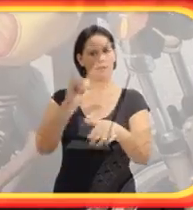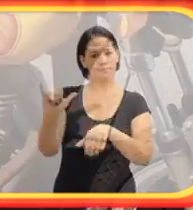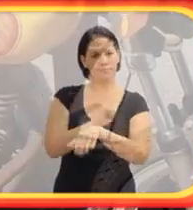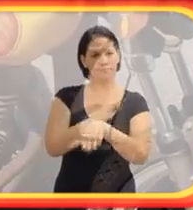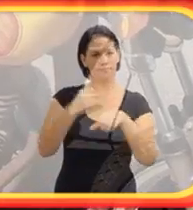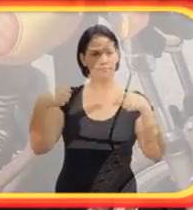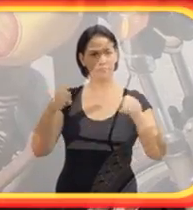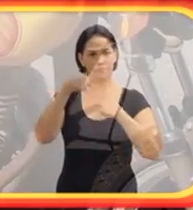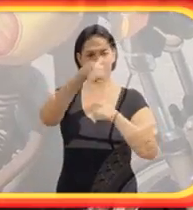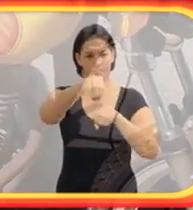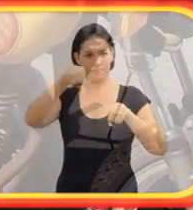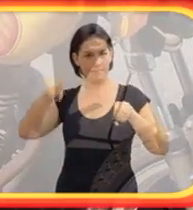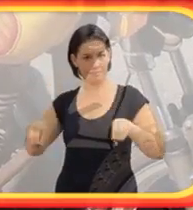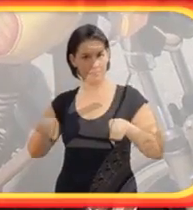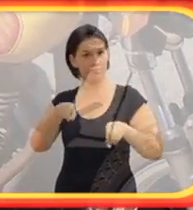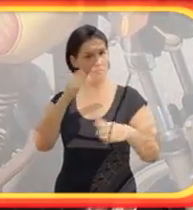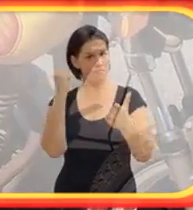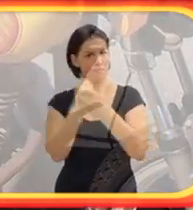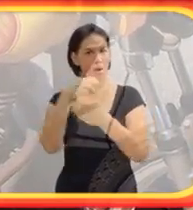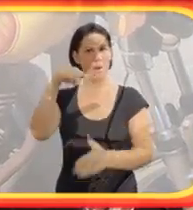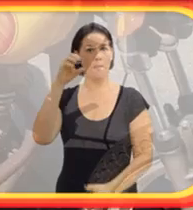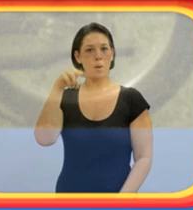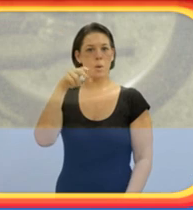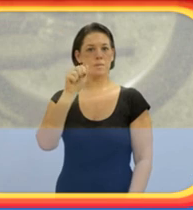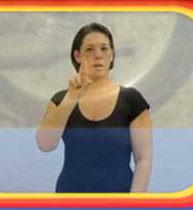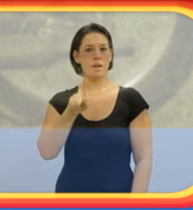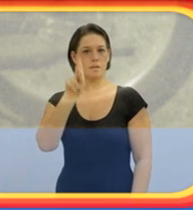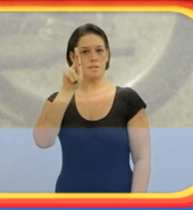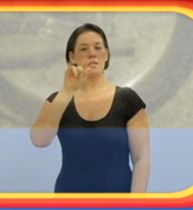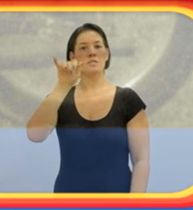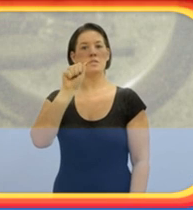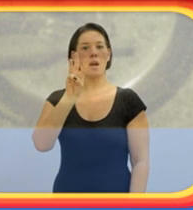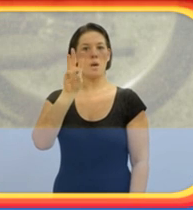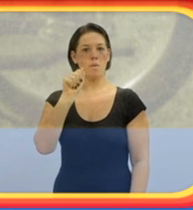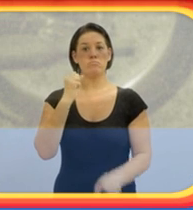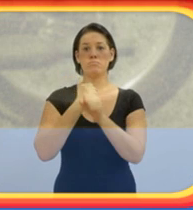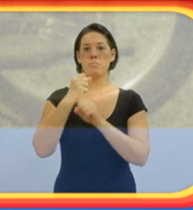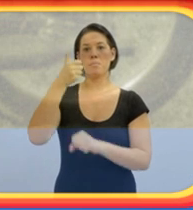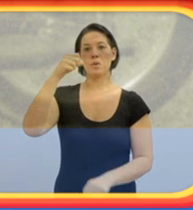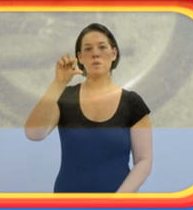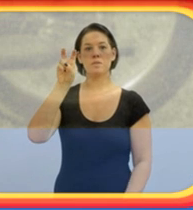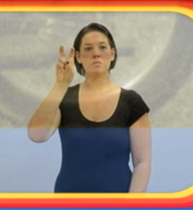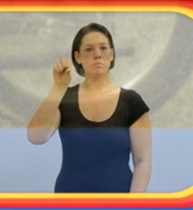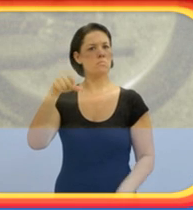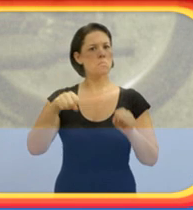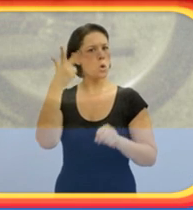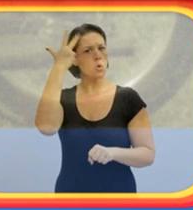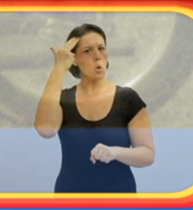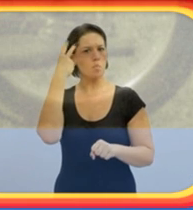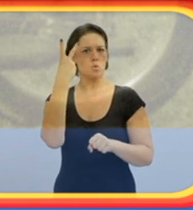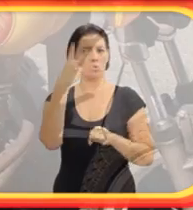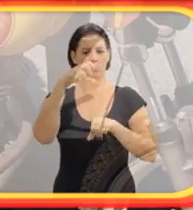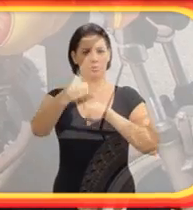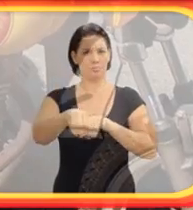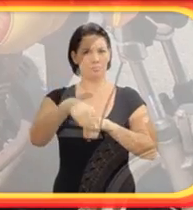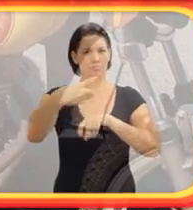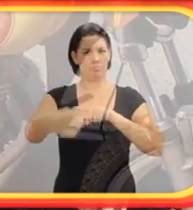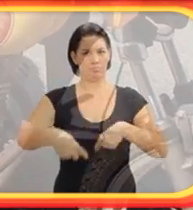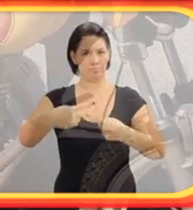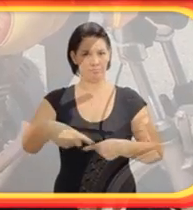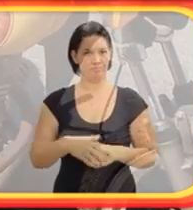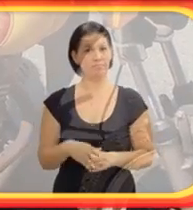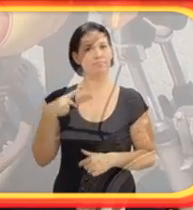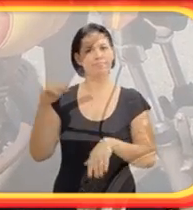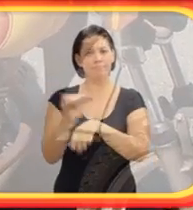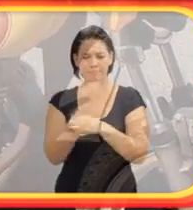Esse triciclo, antes de se transformar em triciclo, era uma Monarca Java, anos 59, uma moto normal, de duas rodas. E nós levamos,